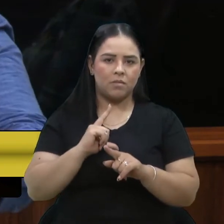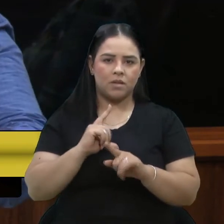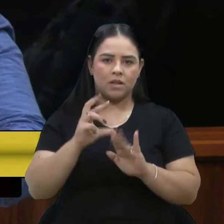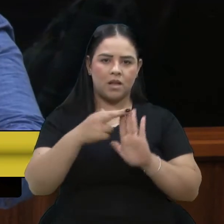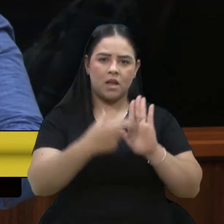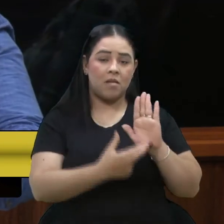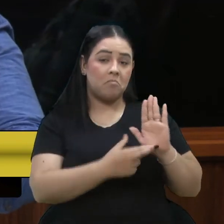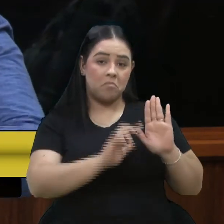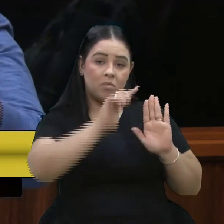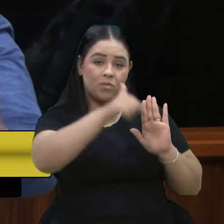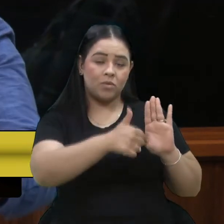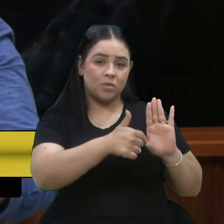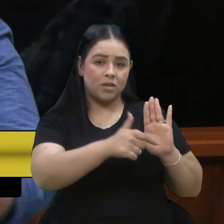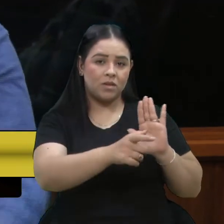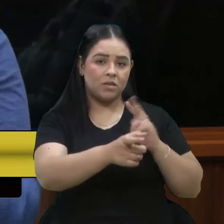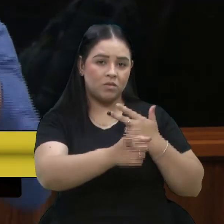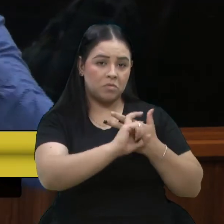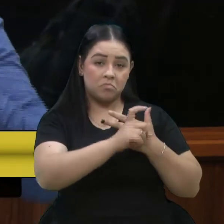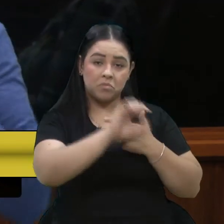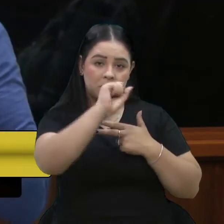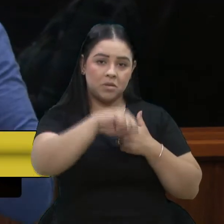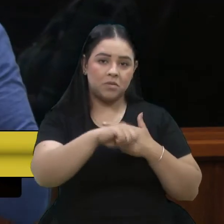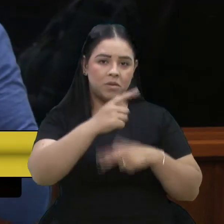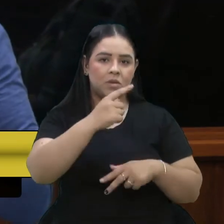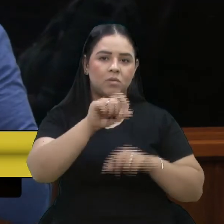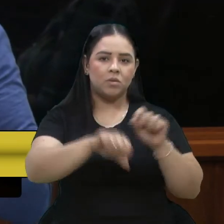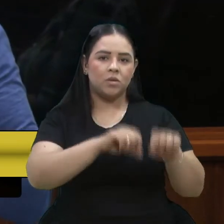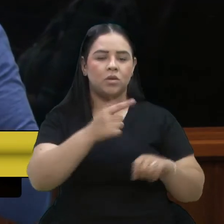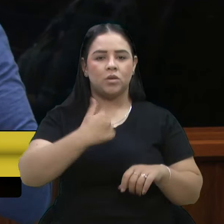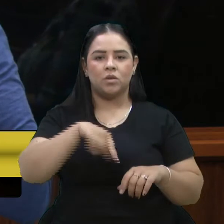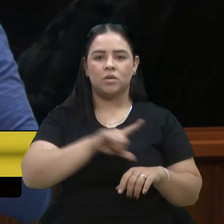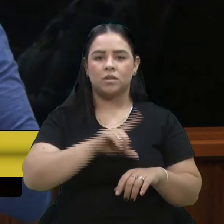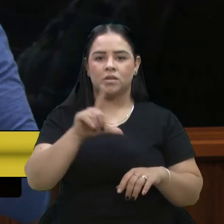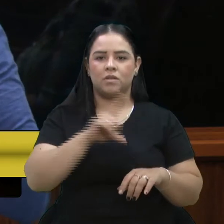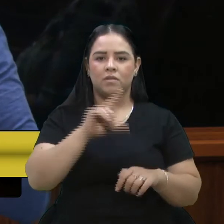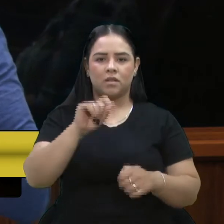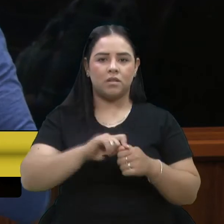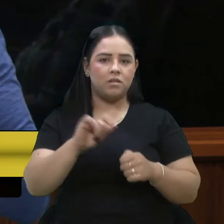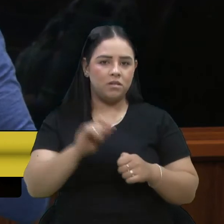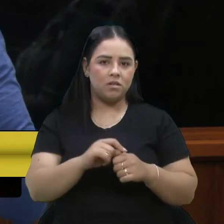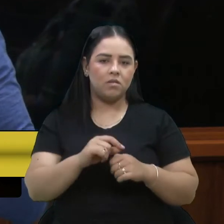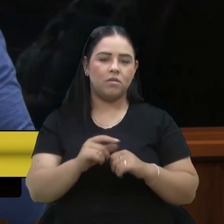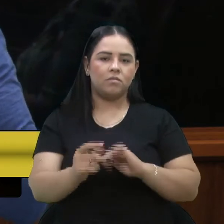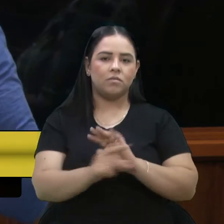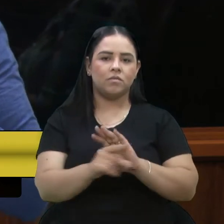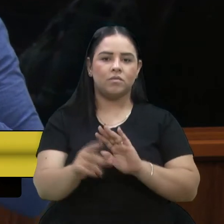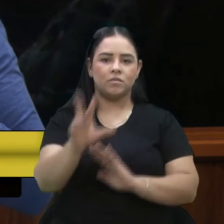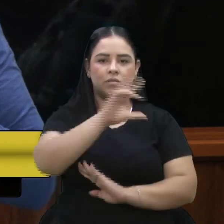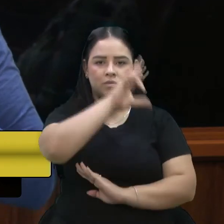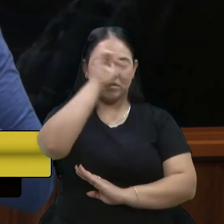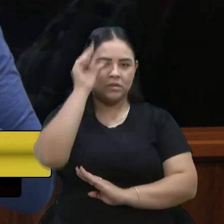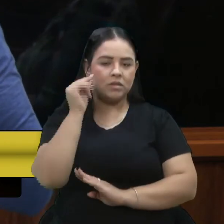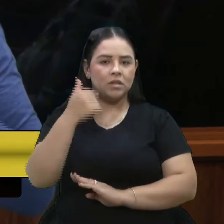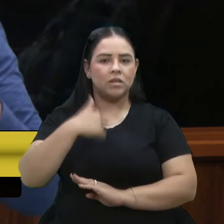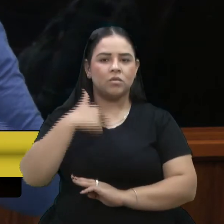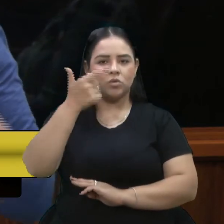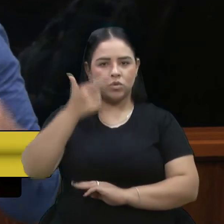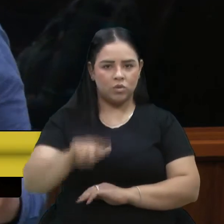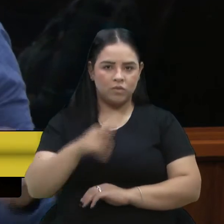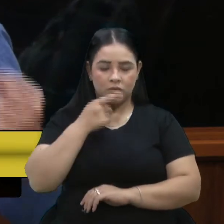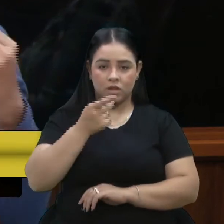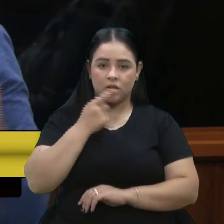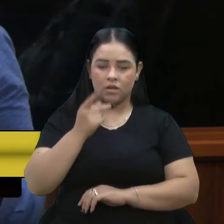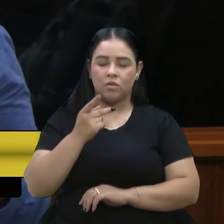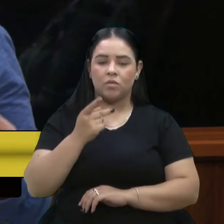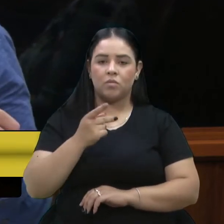depois pelo Poder Executivo, provavelmente sim, para aquilo que nos compete da rede municipal. E volto a dizer, a rede